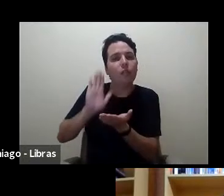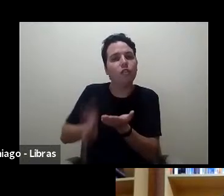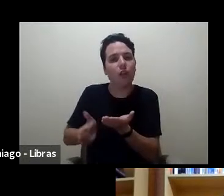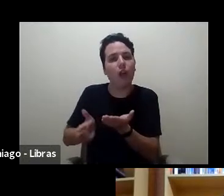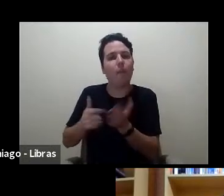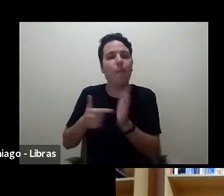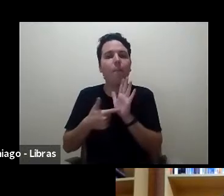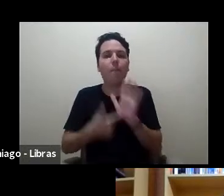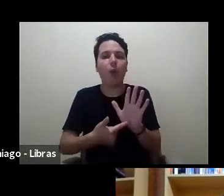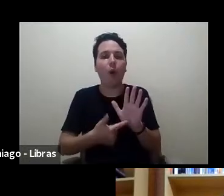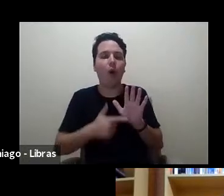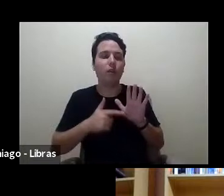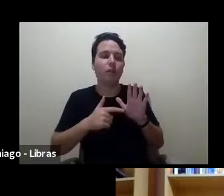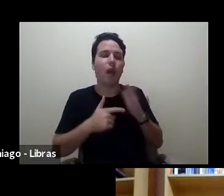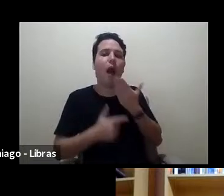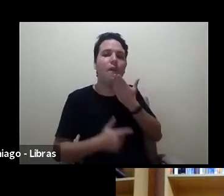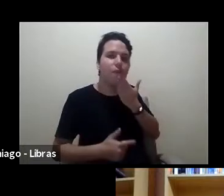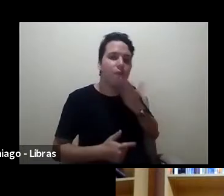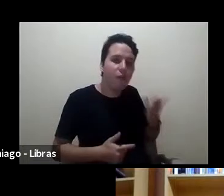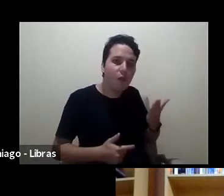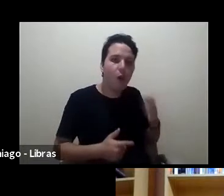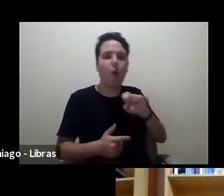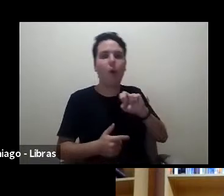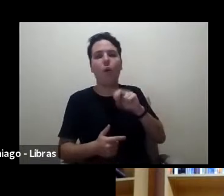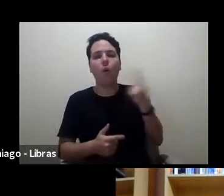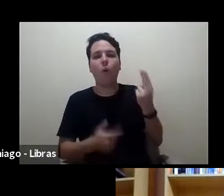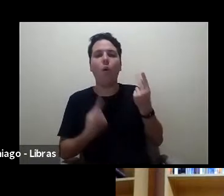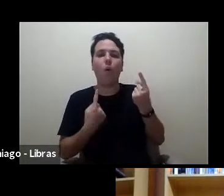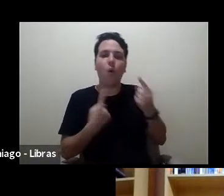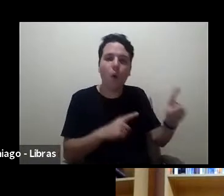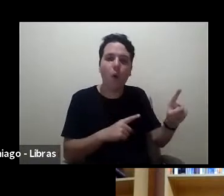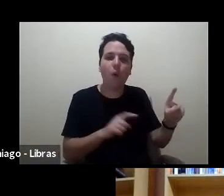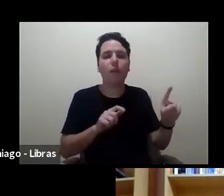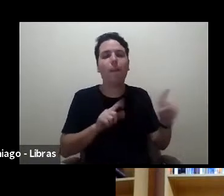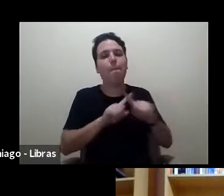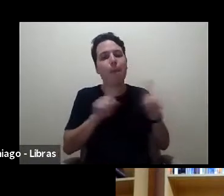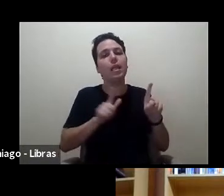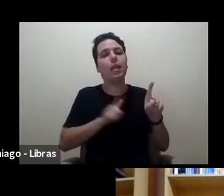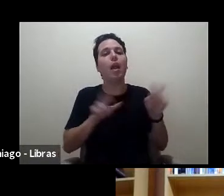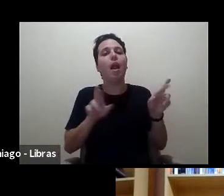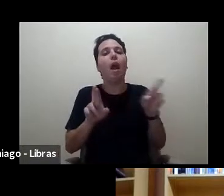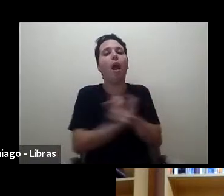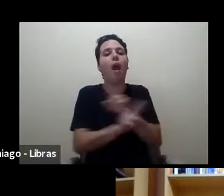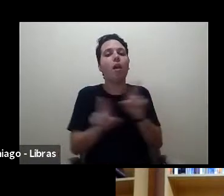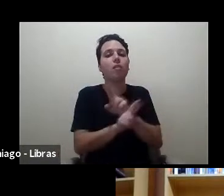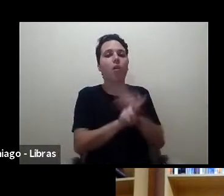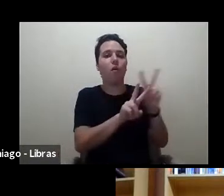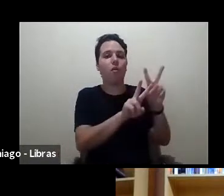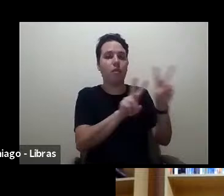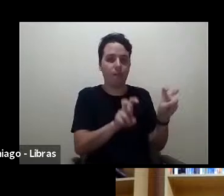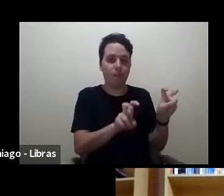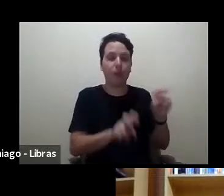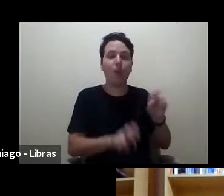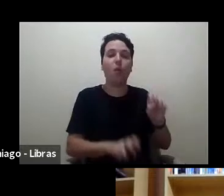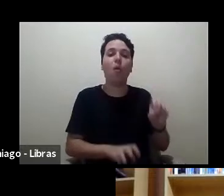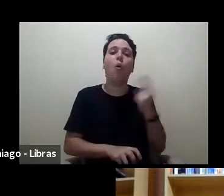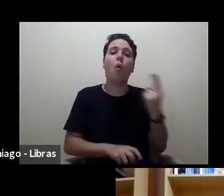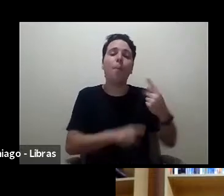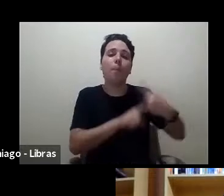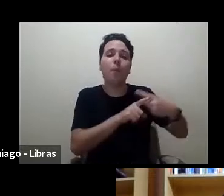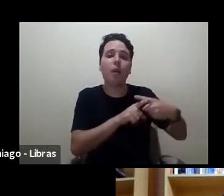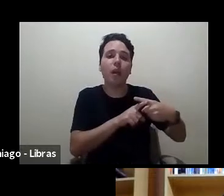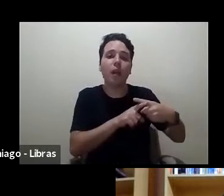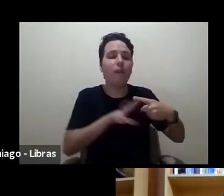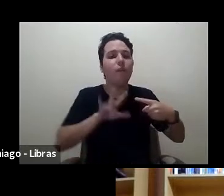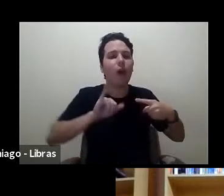ou simplesmente se relacionam com a temática, ou porque estão explorando esse tema,